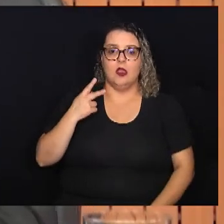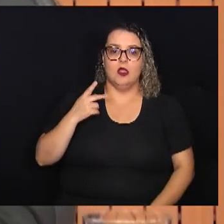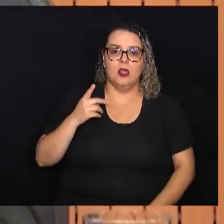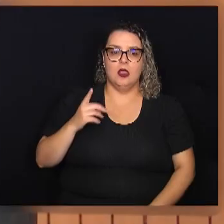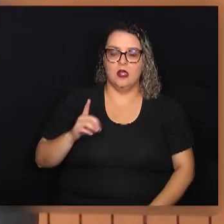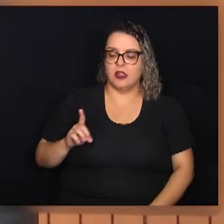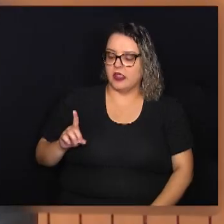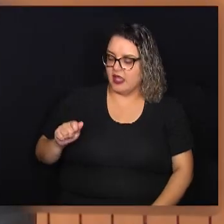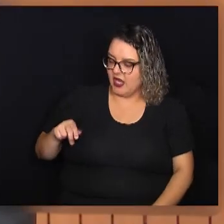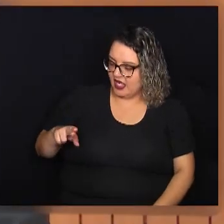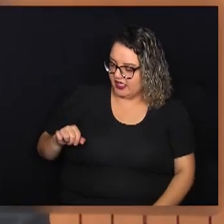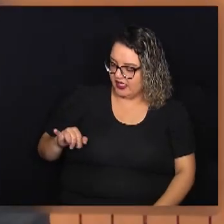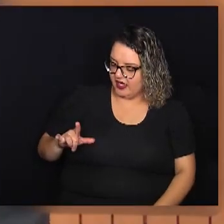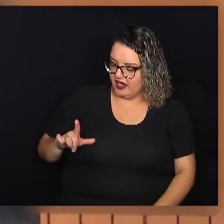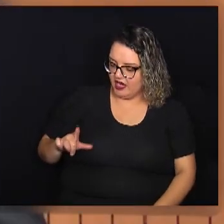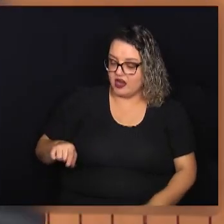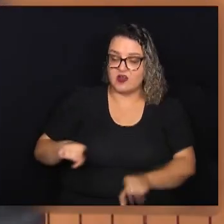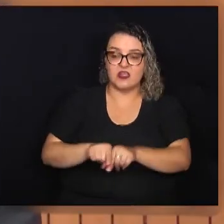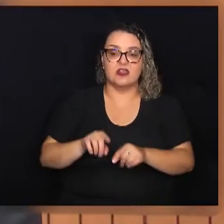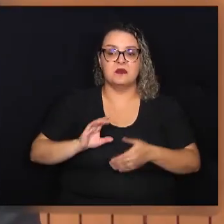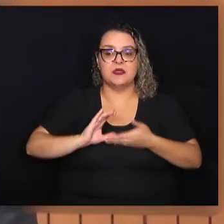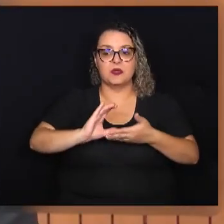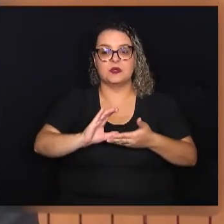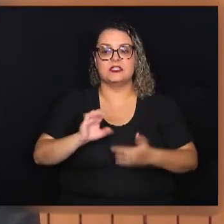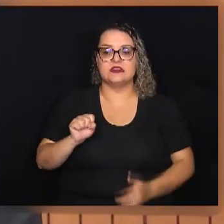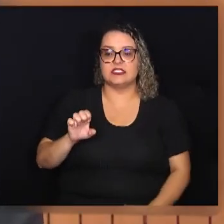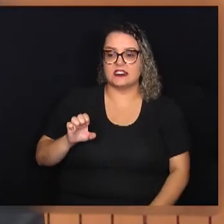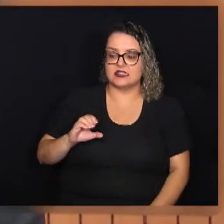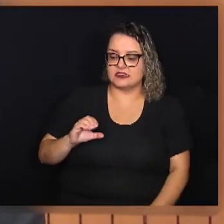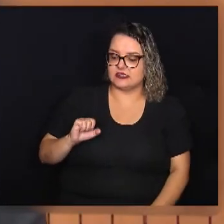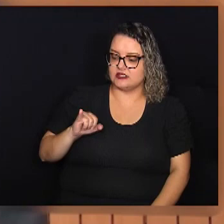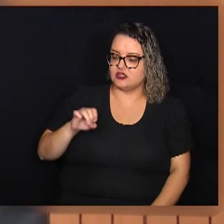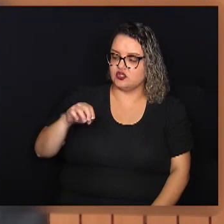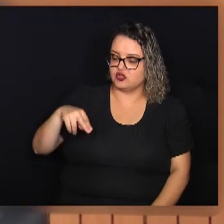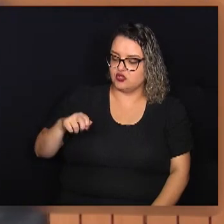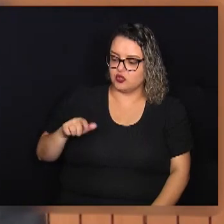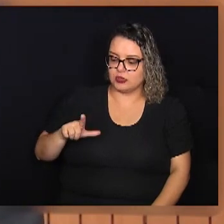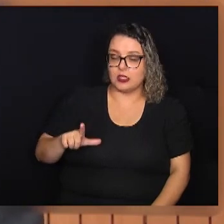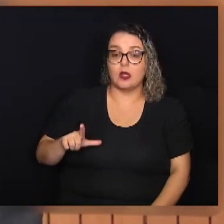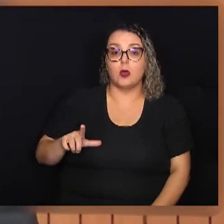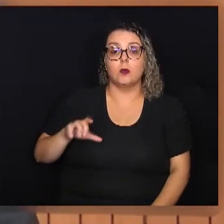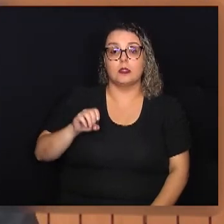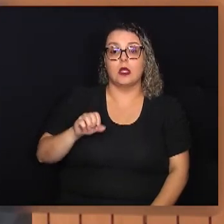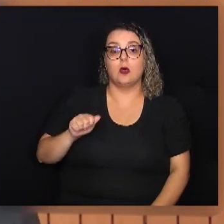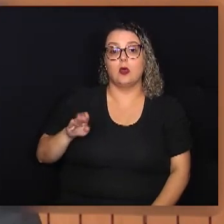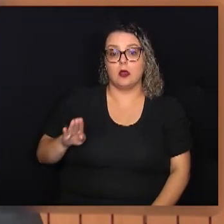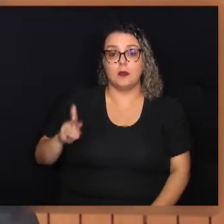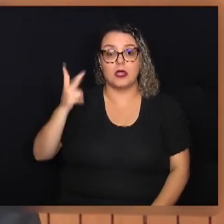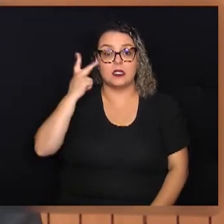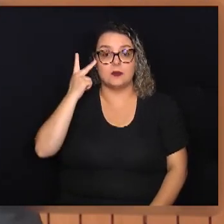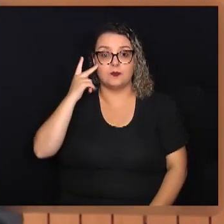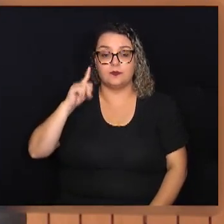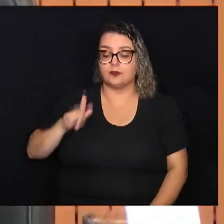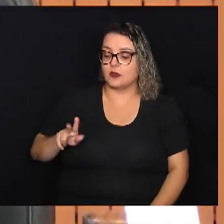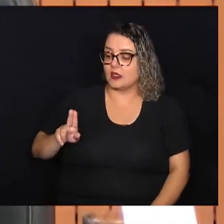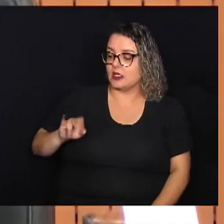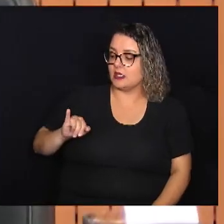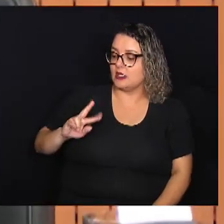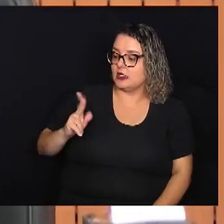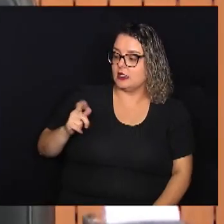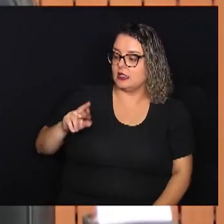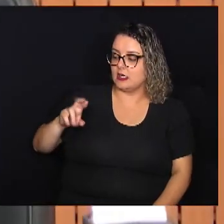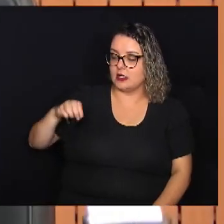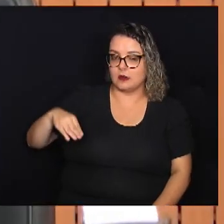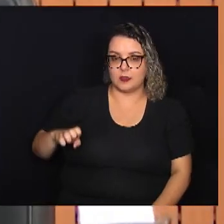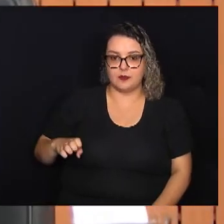Daniel Queletti, e o conselheiro seccional da Ordem dos Advogados de São Paulo, Guilherme Hansen Cirilo. O